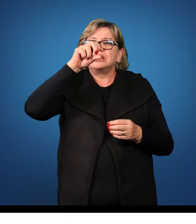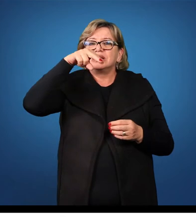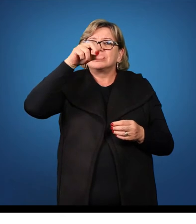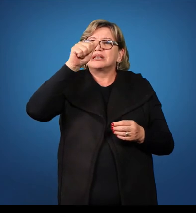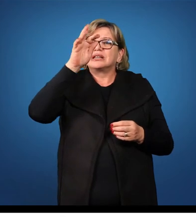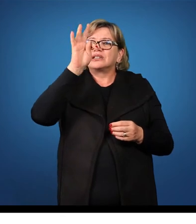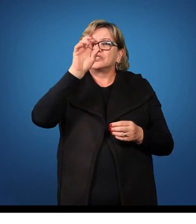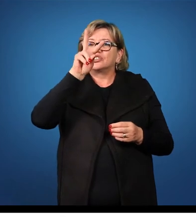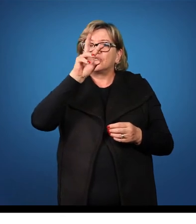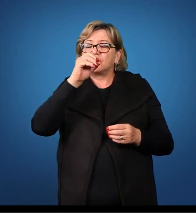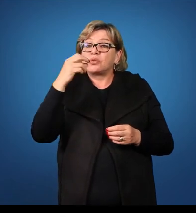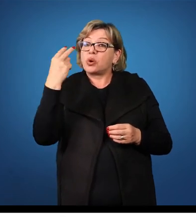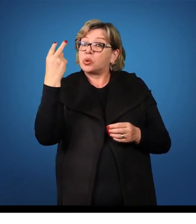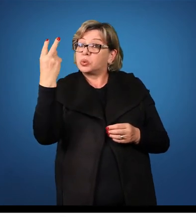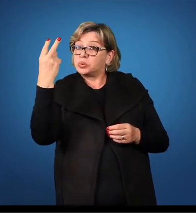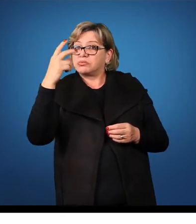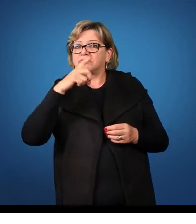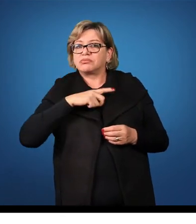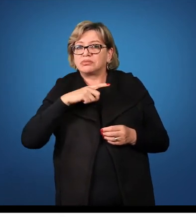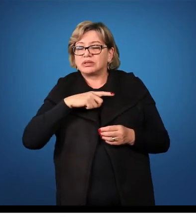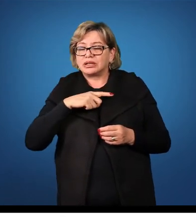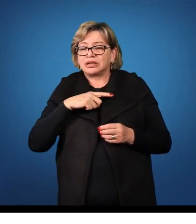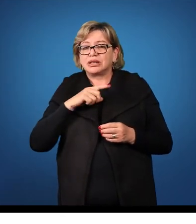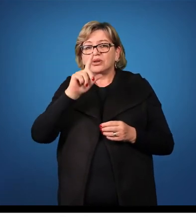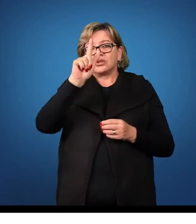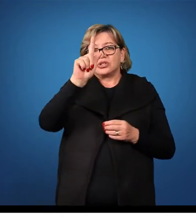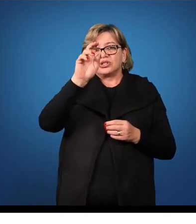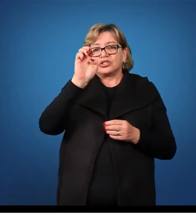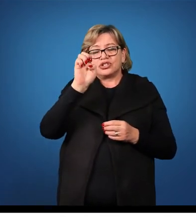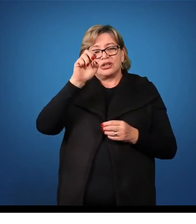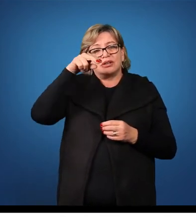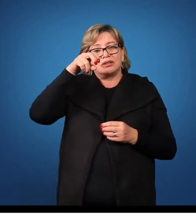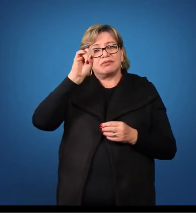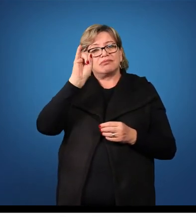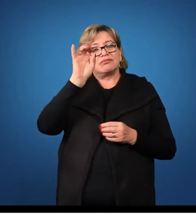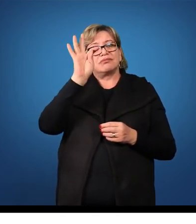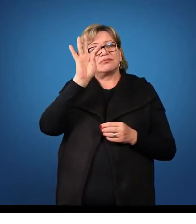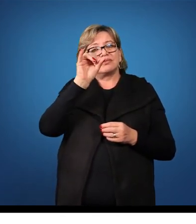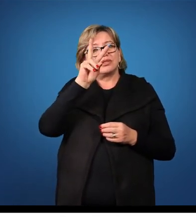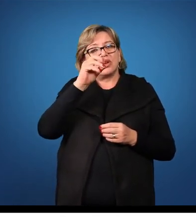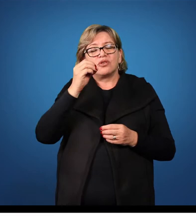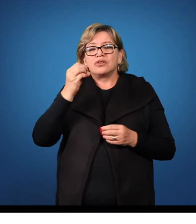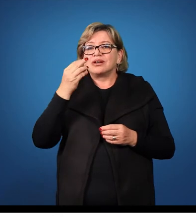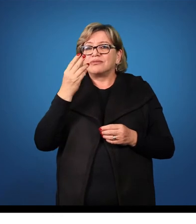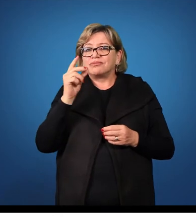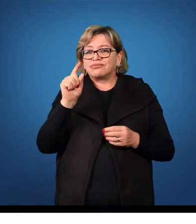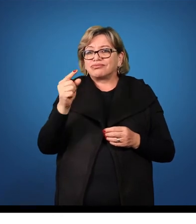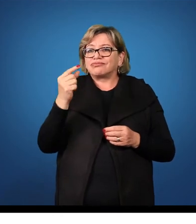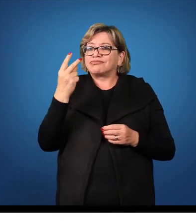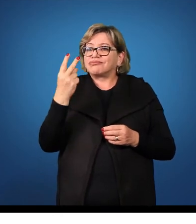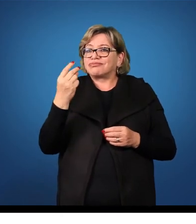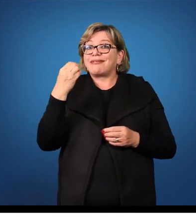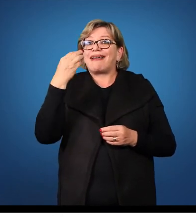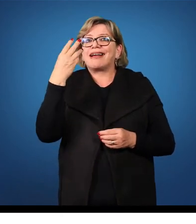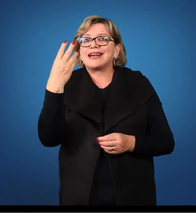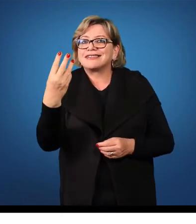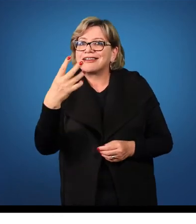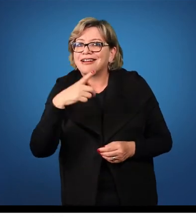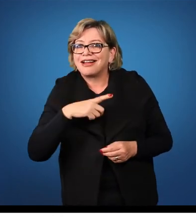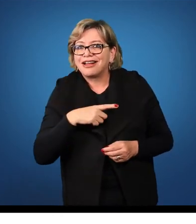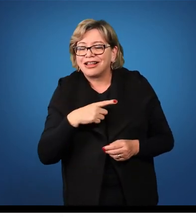uma, duas sílabas, e no genitivo singular, CERMONES, três